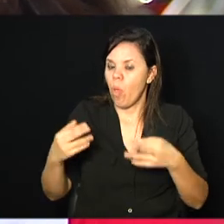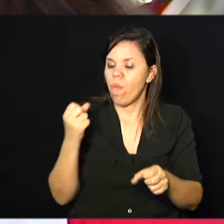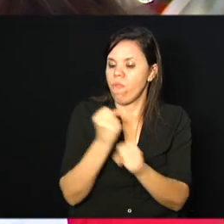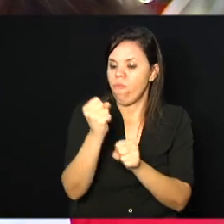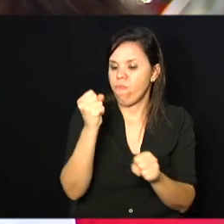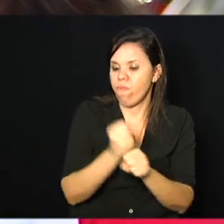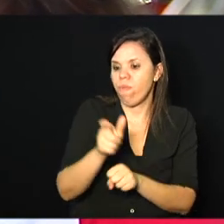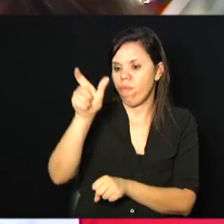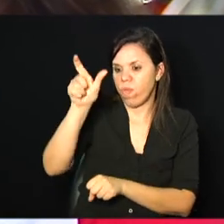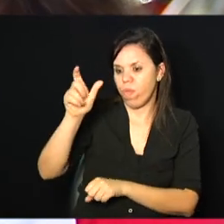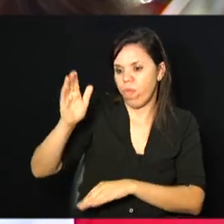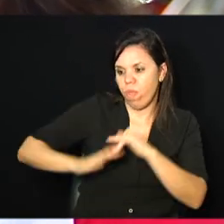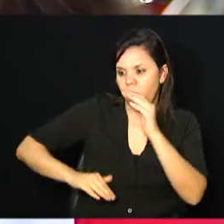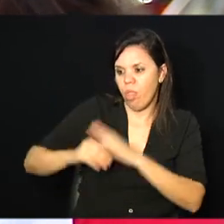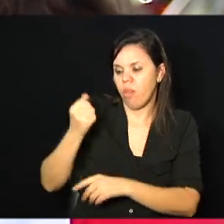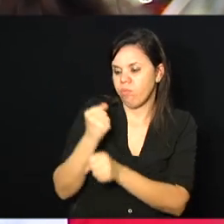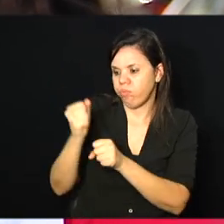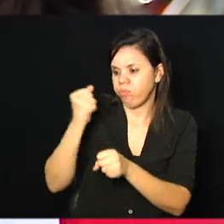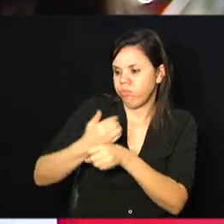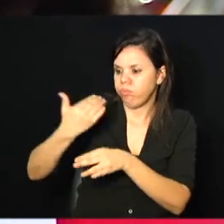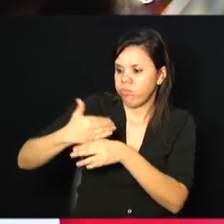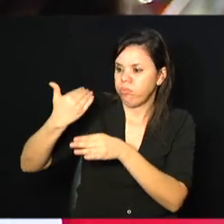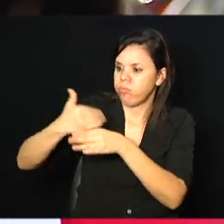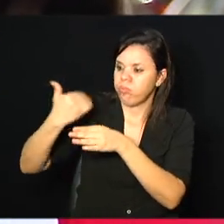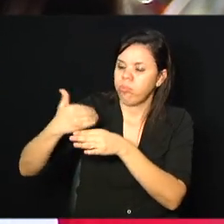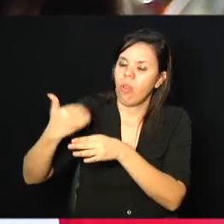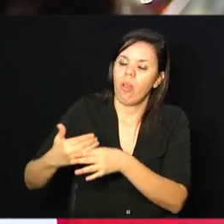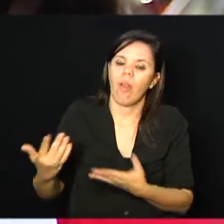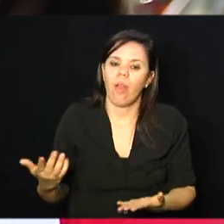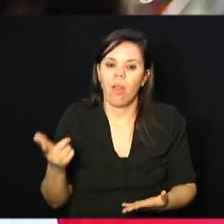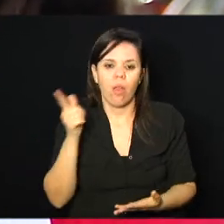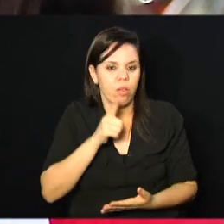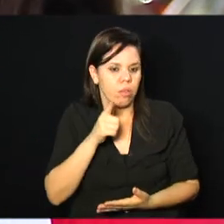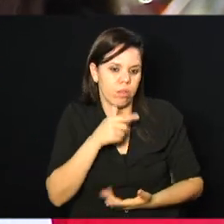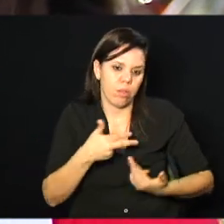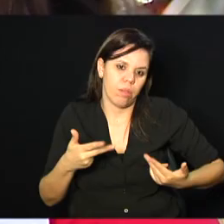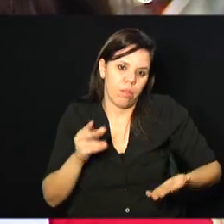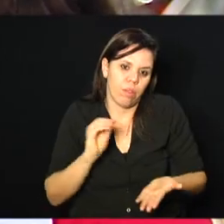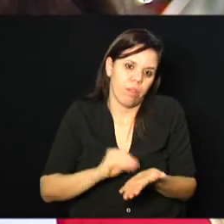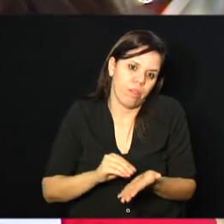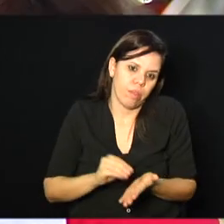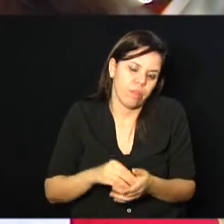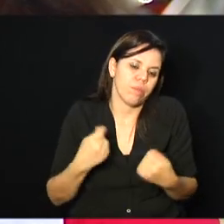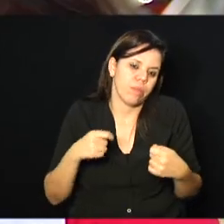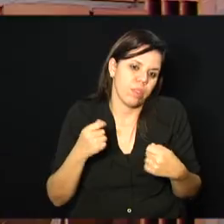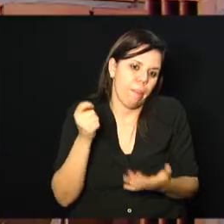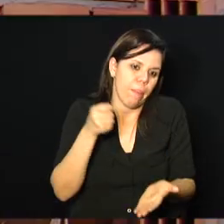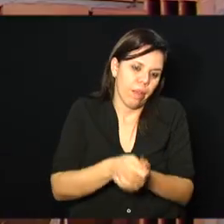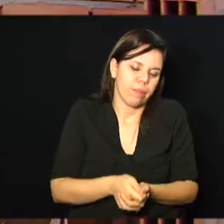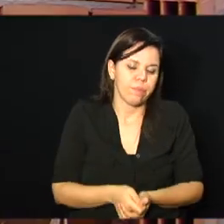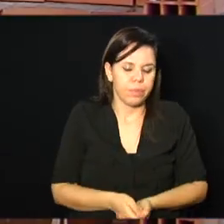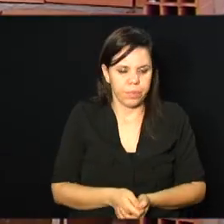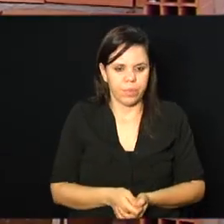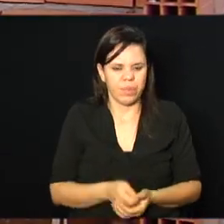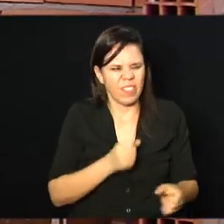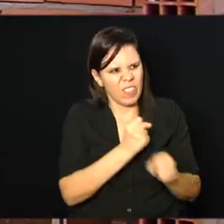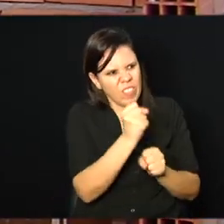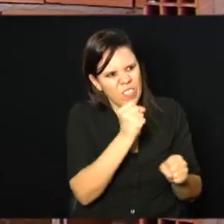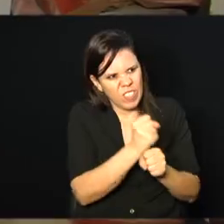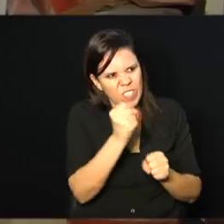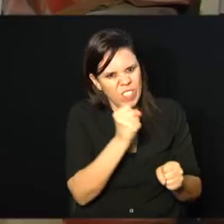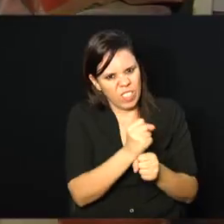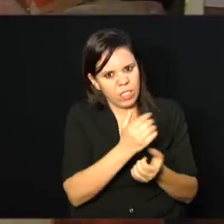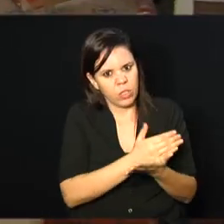pedreiro, né? Porque muitas coisas a gente conseguiu. Mas isso a gente precisa pagar. A reforma já